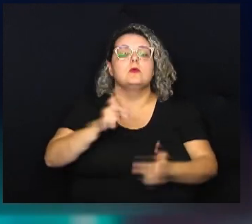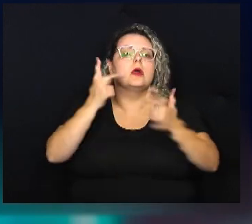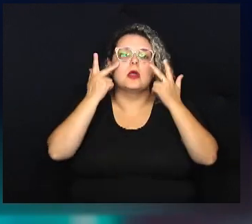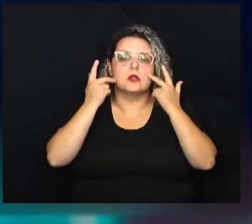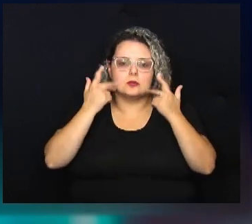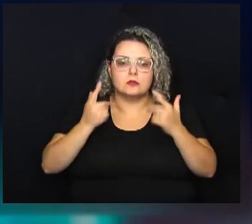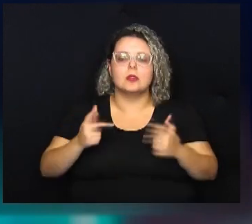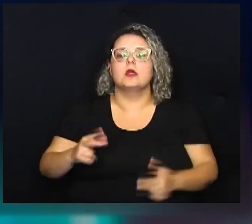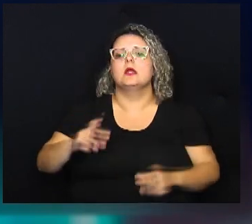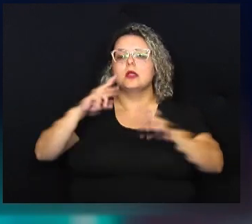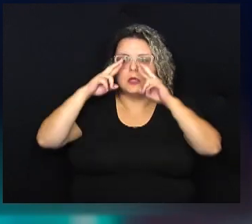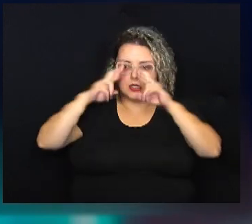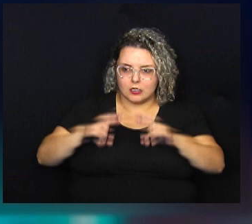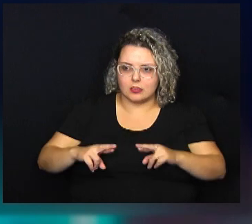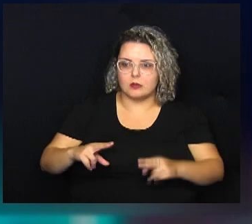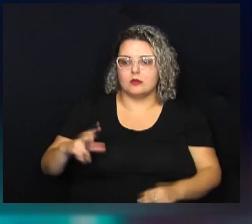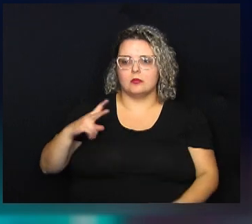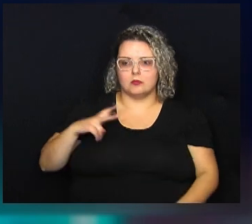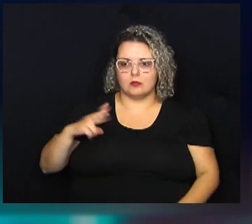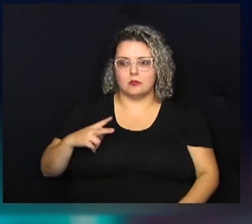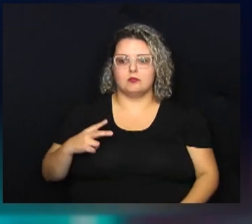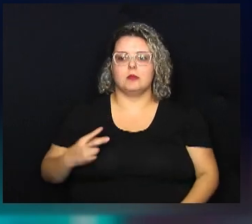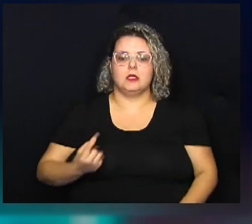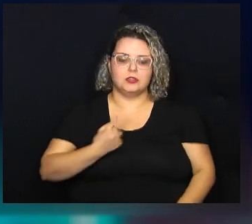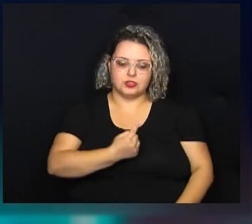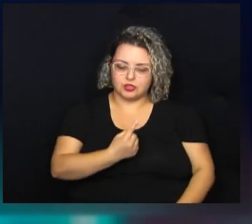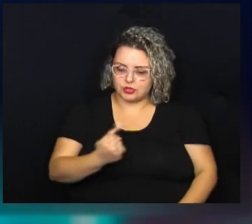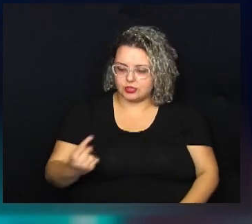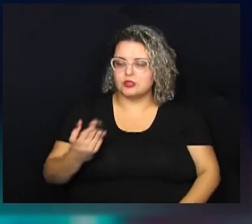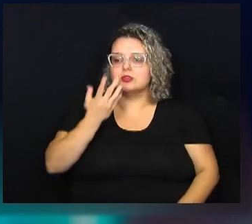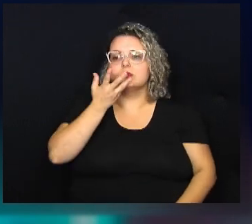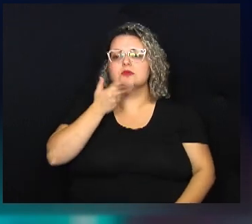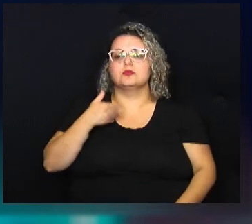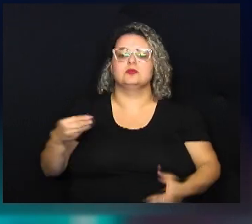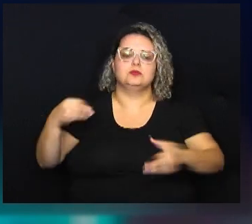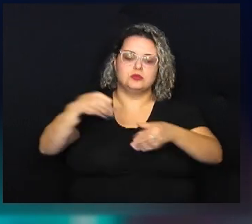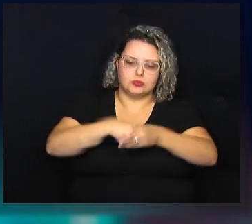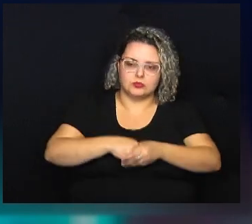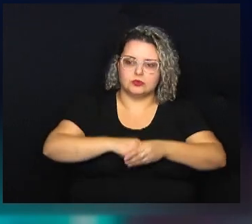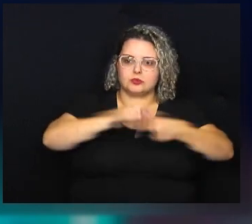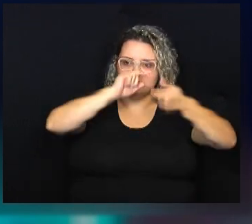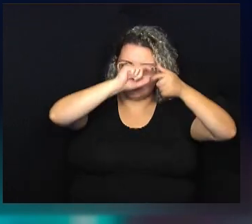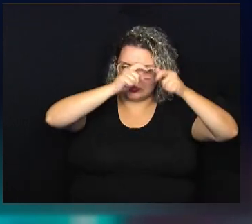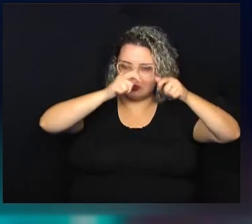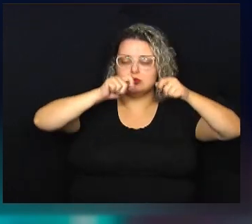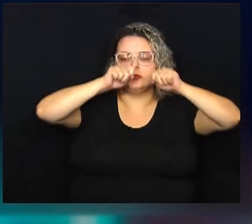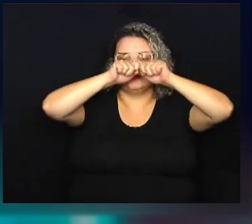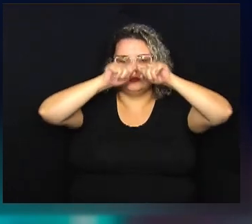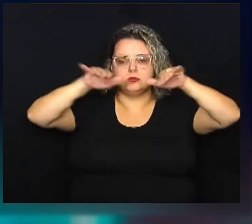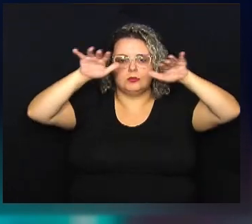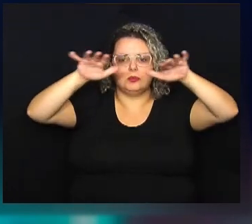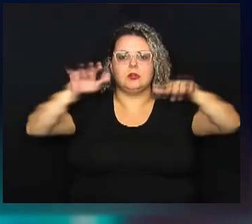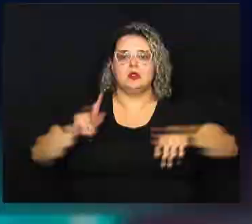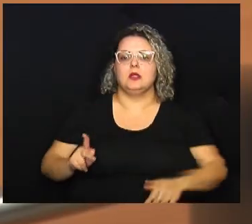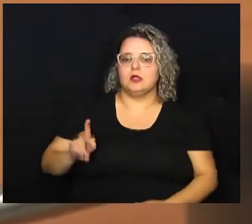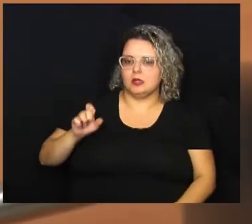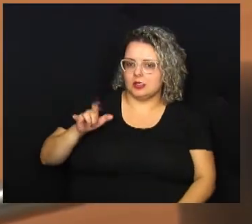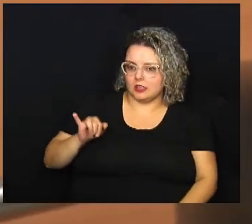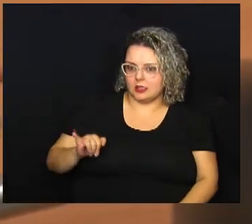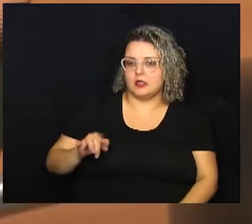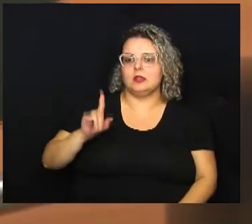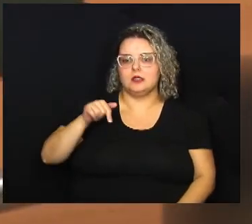respeita as particularidades e as singularidades de cada criança que está dentro do transtorno do espectro autista.